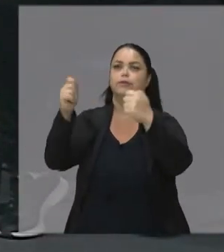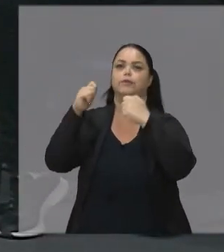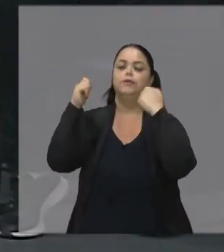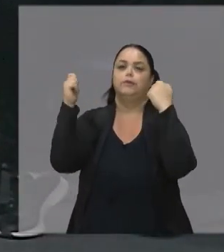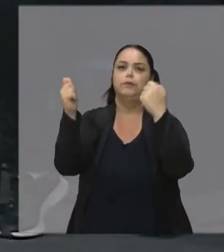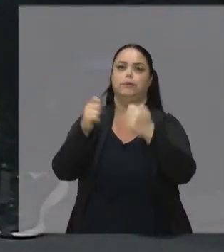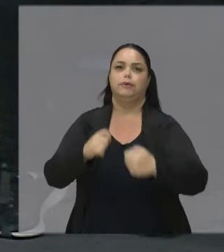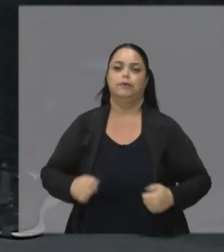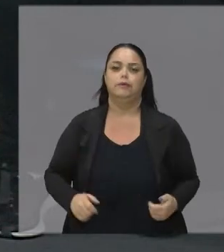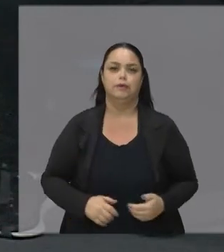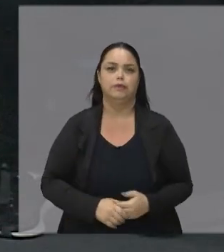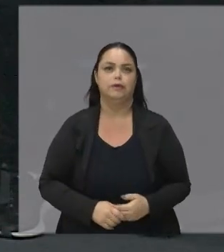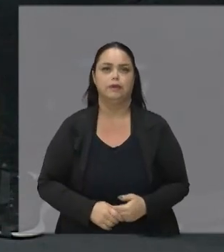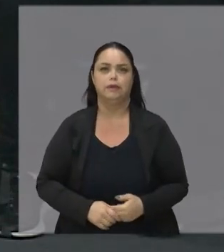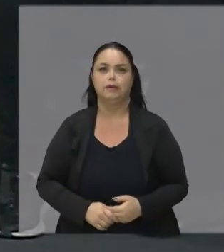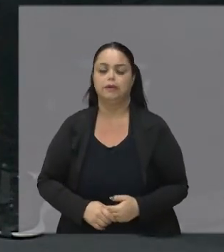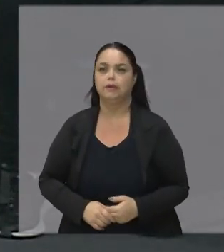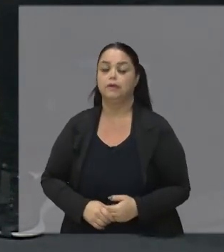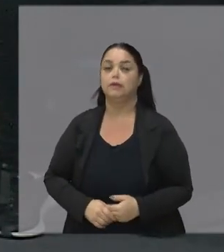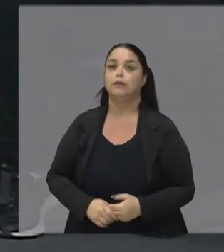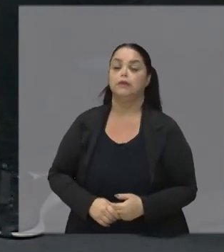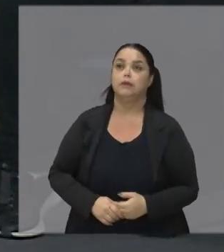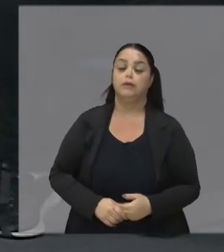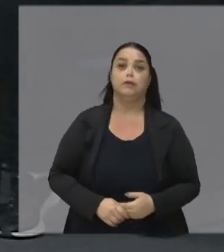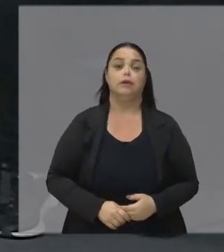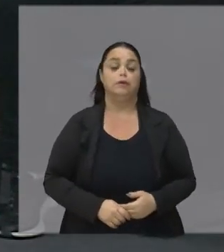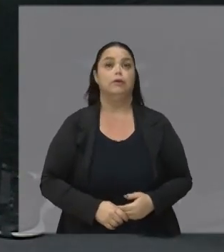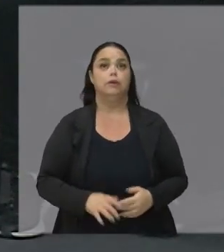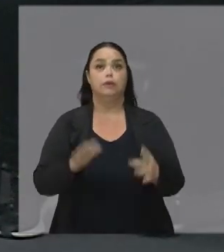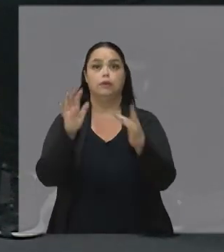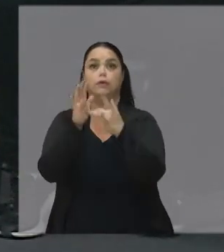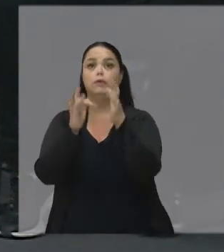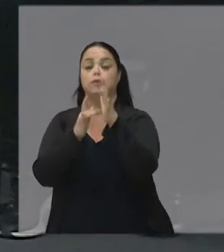E for por onde E